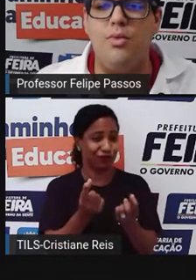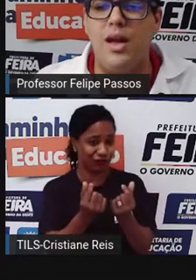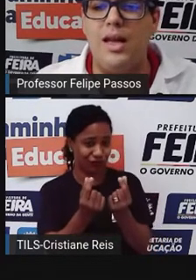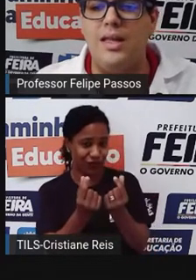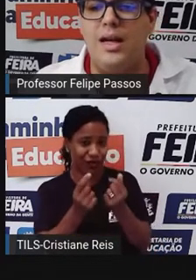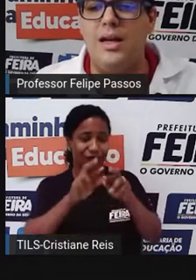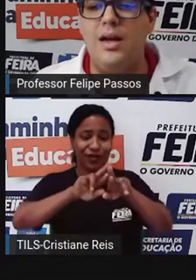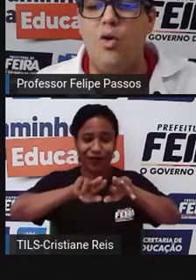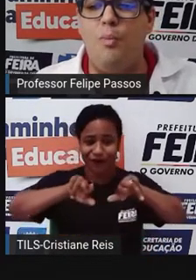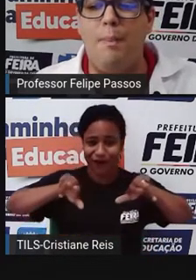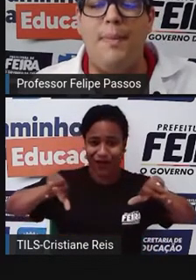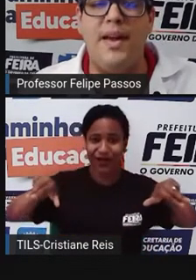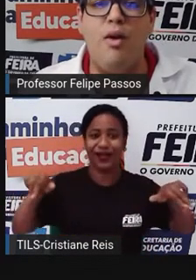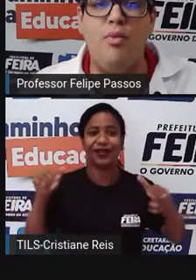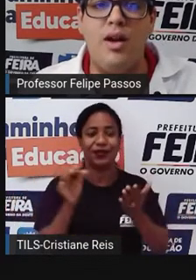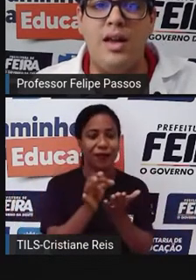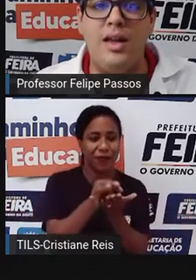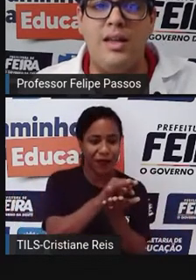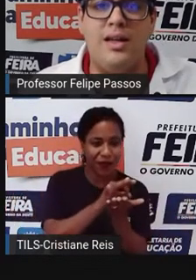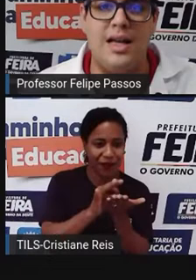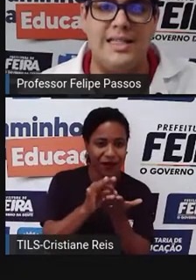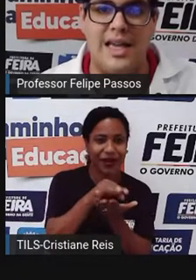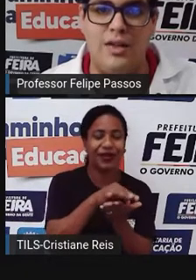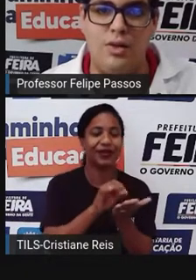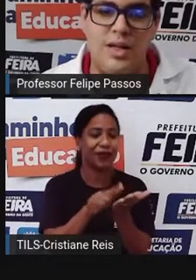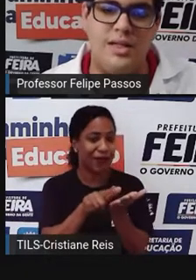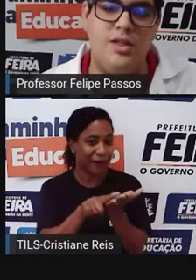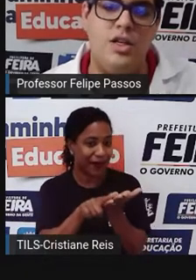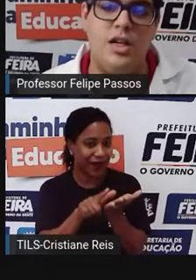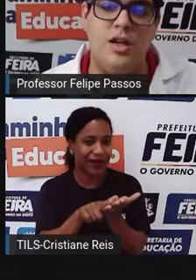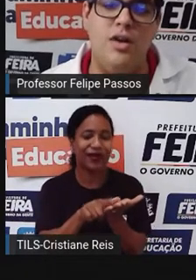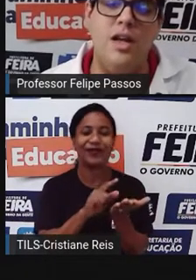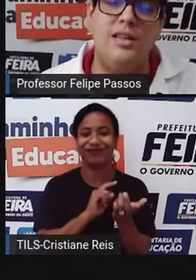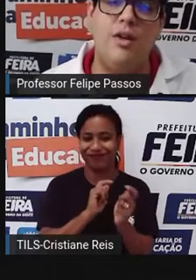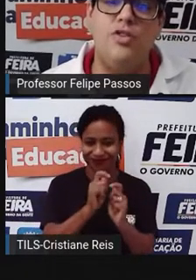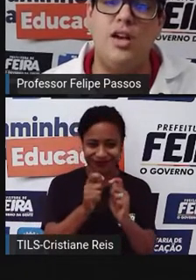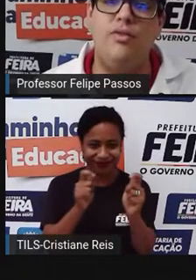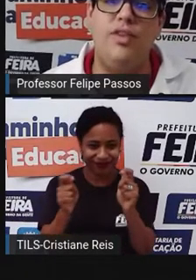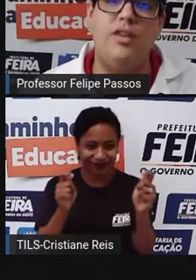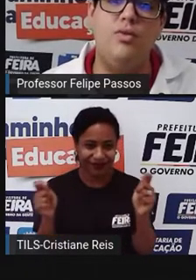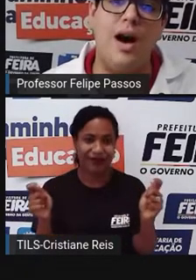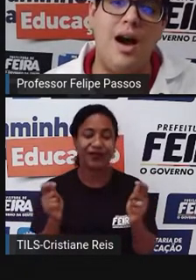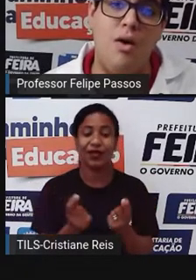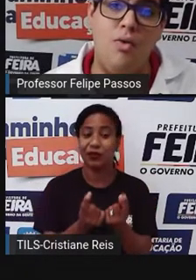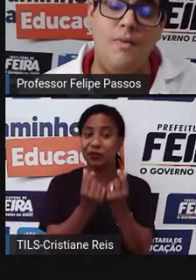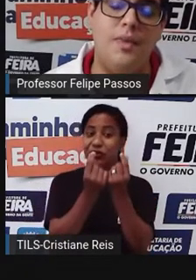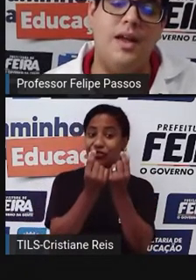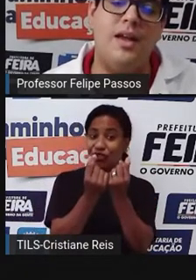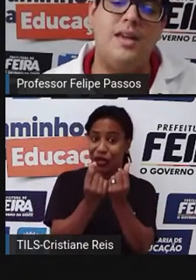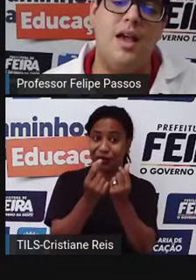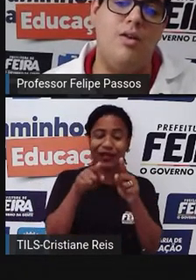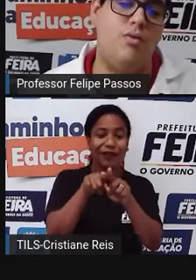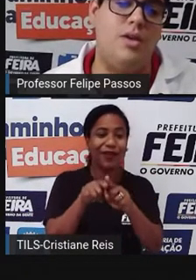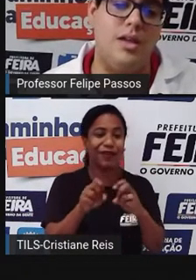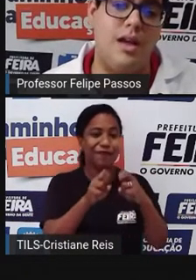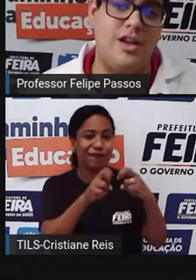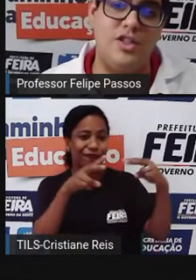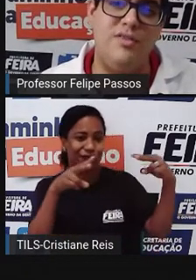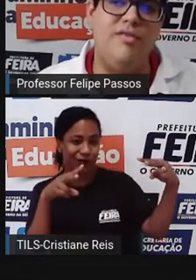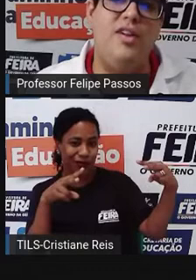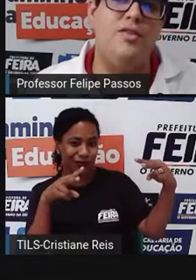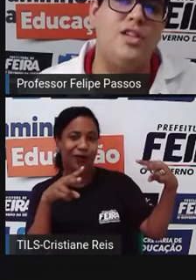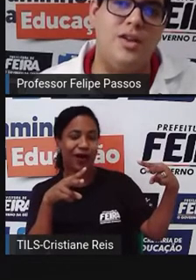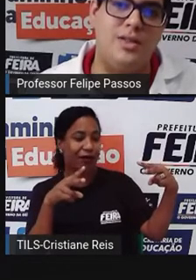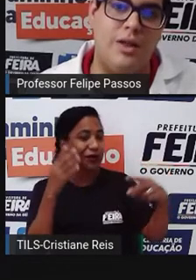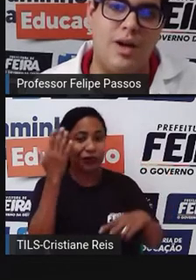dinheiro em moeda, o papel moeda, as cédulas de dinheiro. Tem o dinheiro virtual, né? Que é o que... A